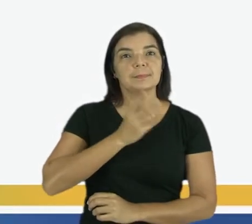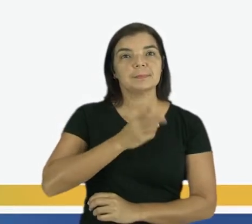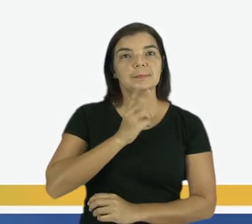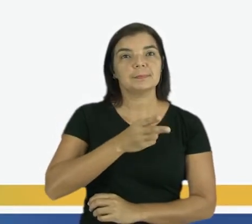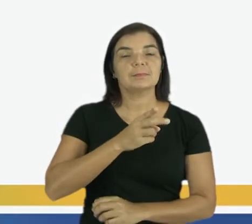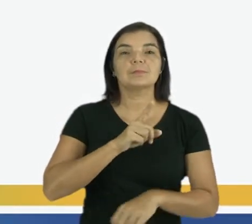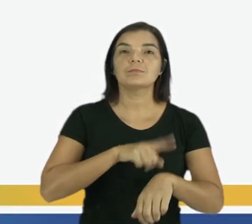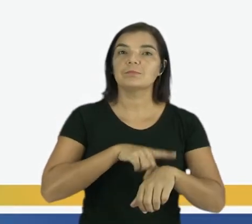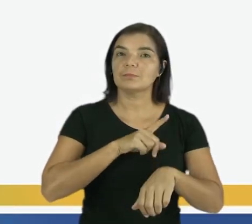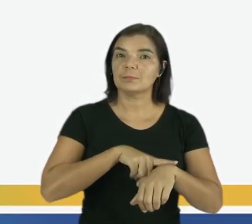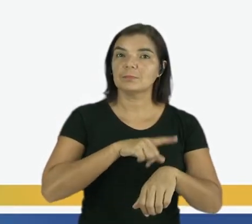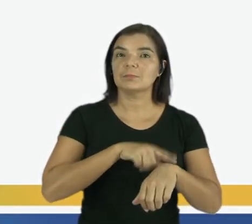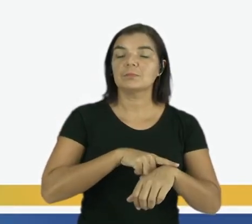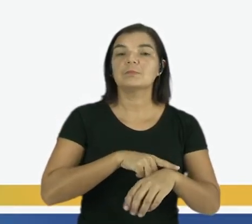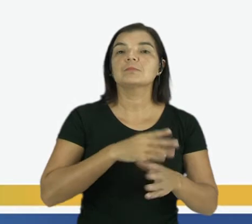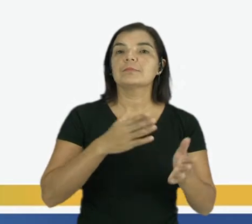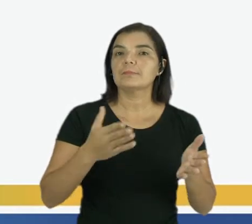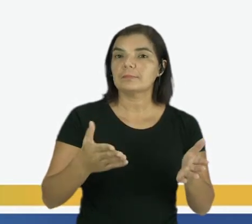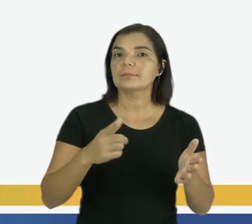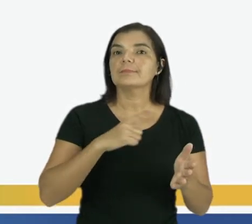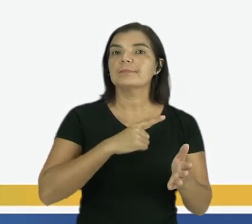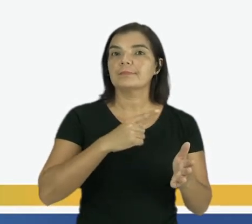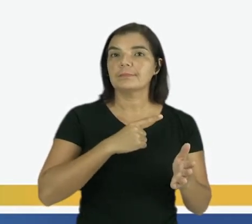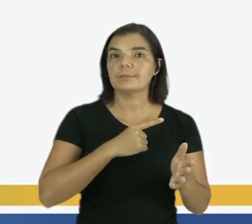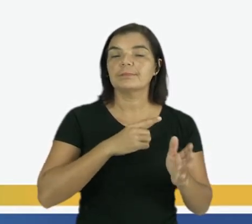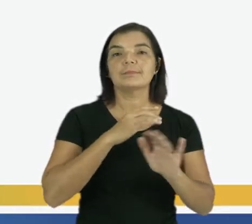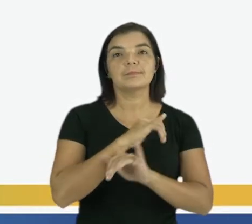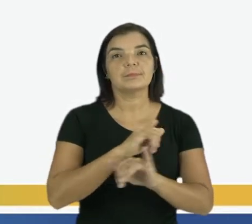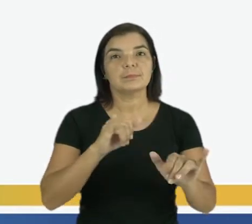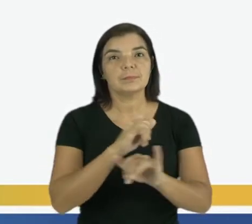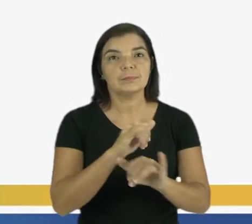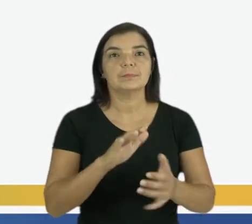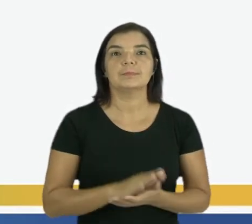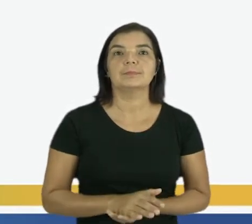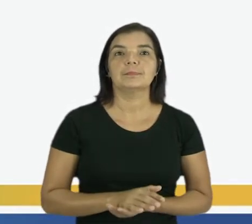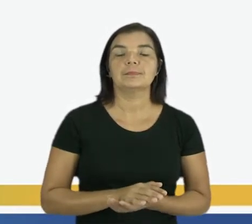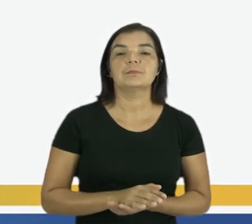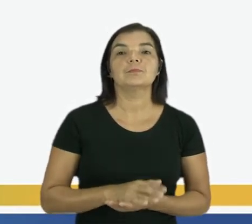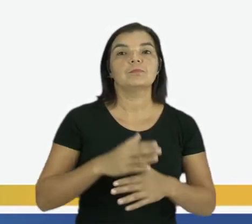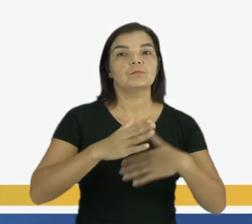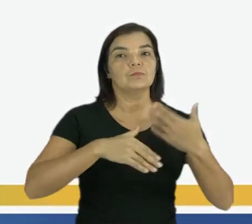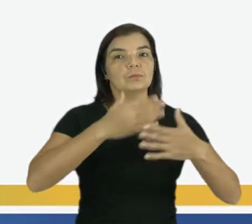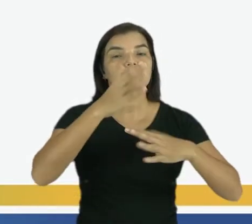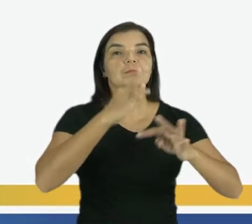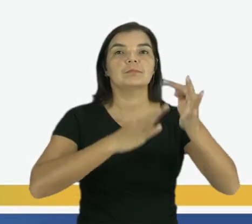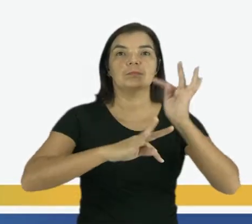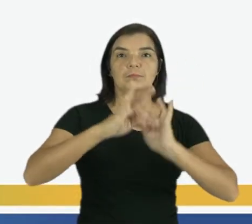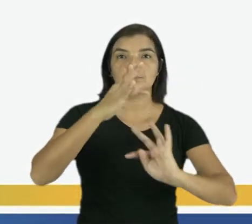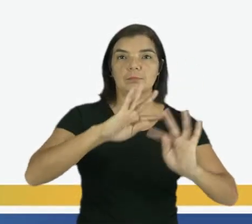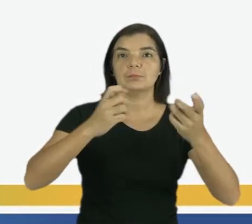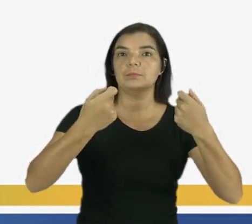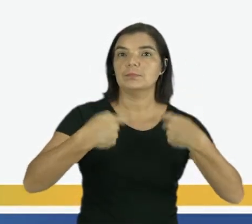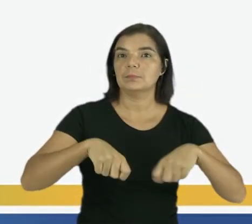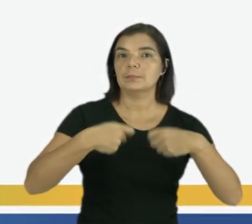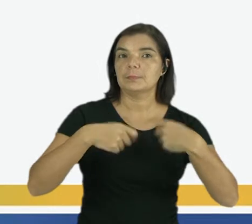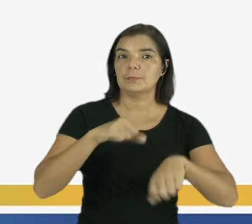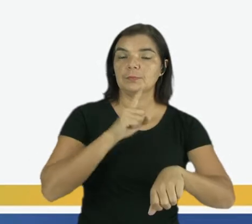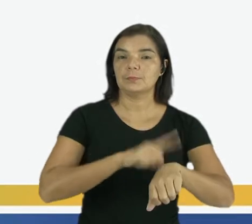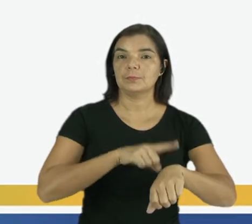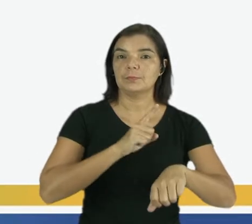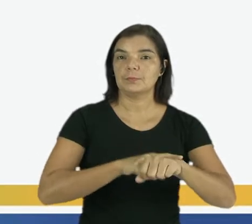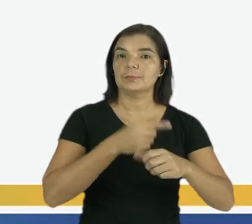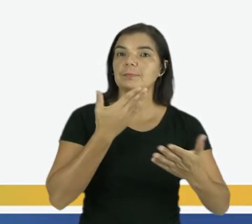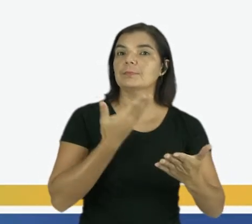permanece por um tempo para que haja produtividade. Além disso, os avanços tecnológicos